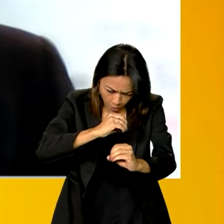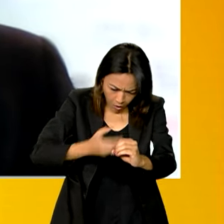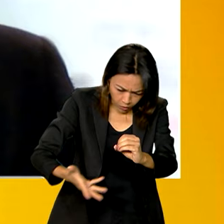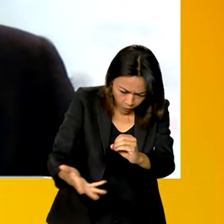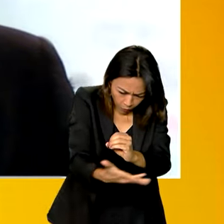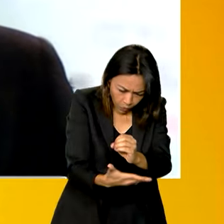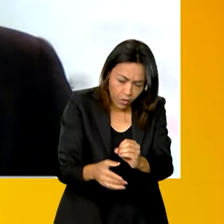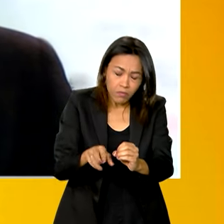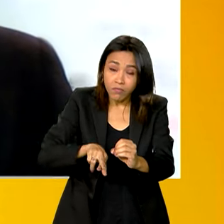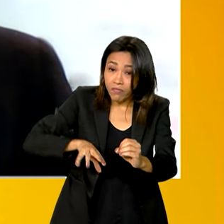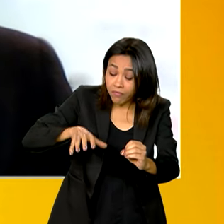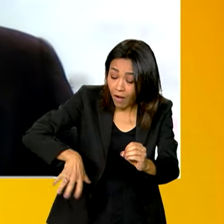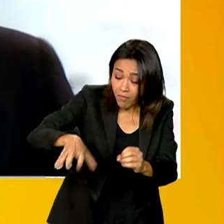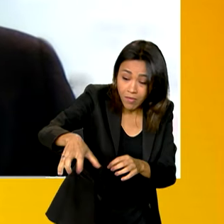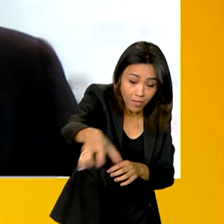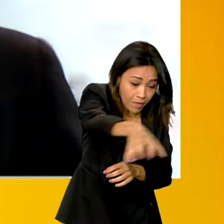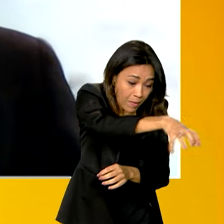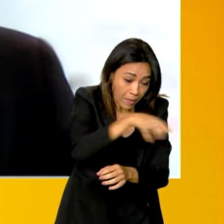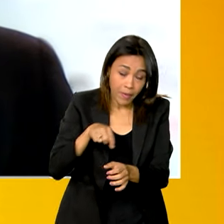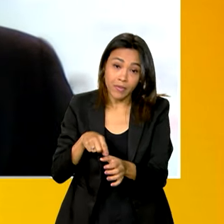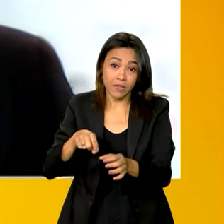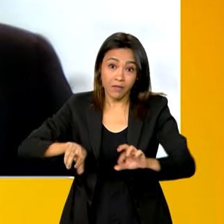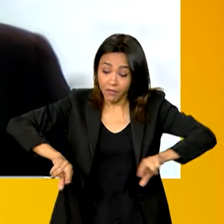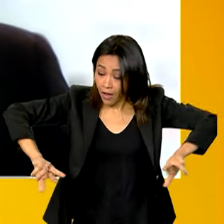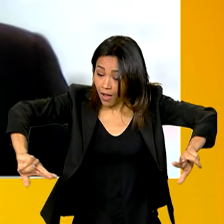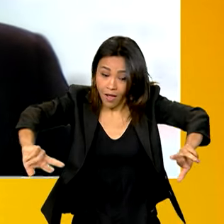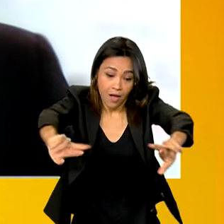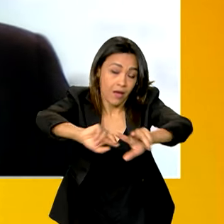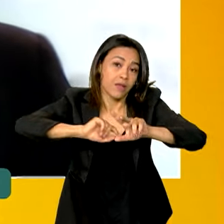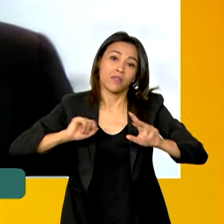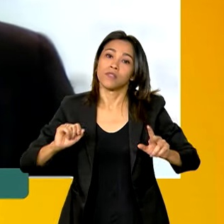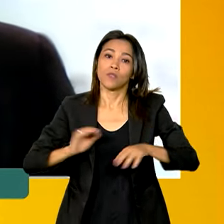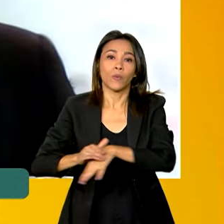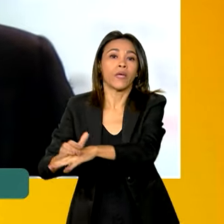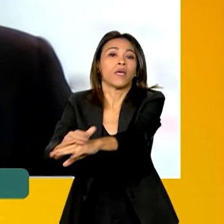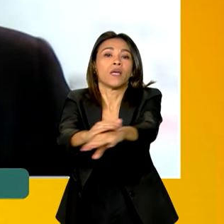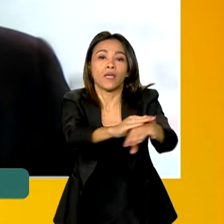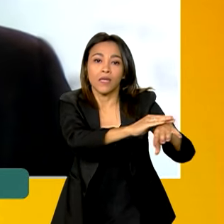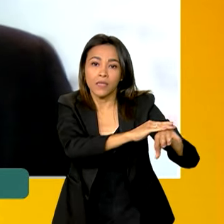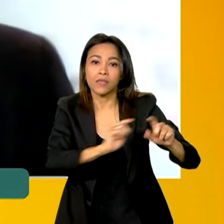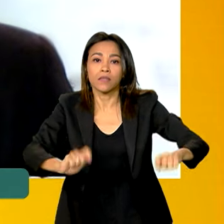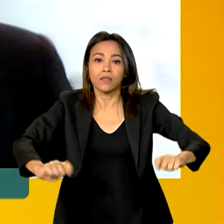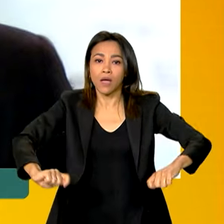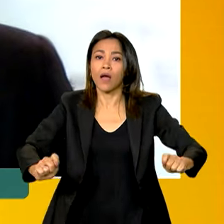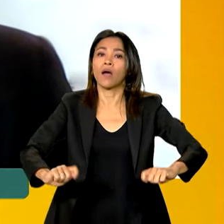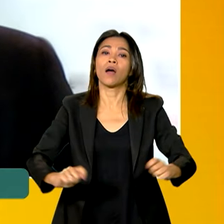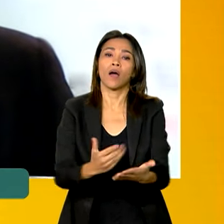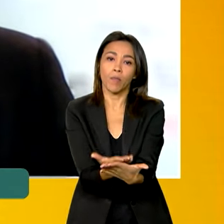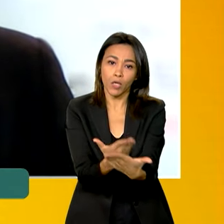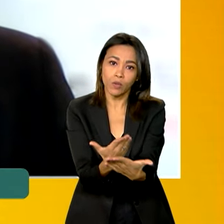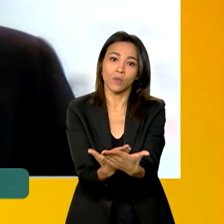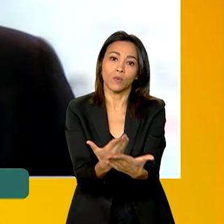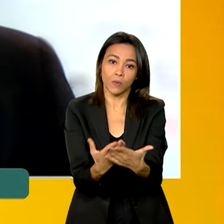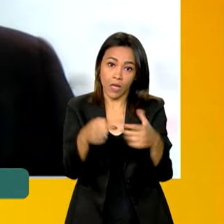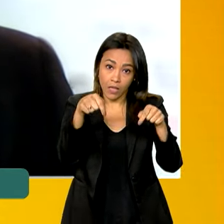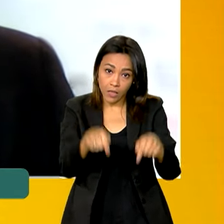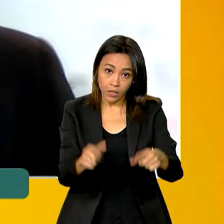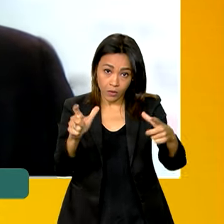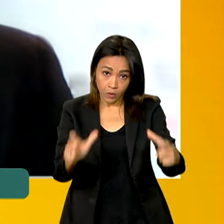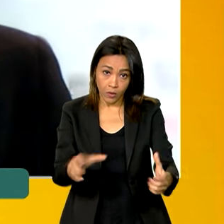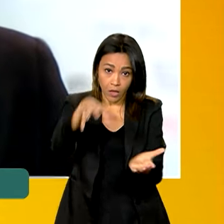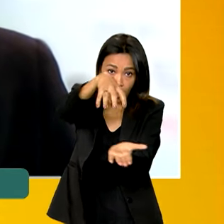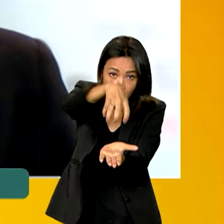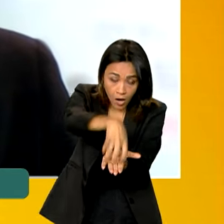complexo de laboratórios que permite que você estude, basicamente, todas as doenças que existem, doenças infecciosas que existem, e